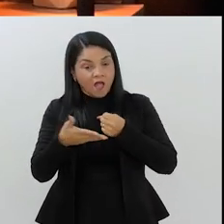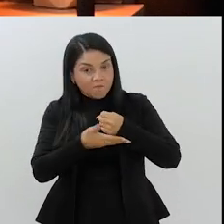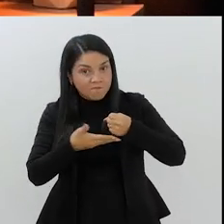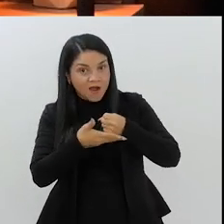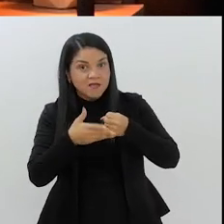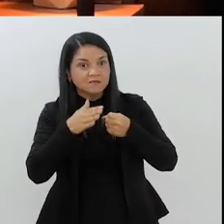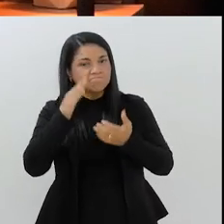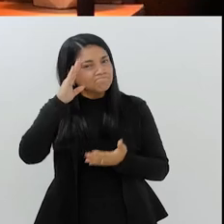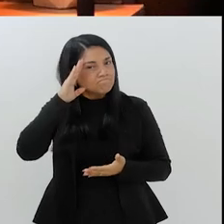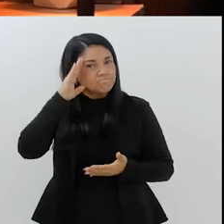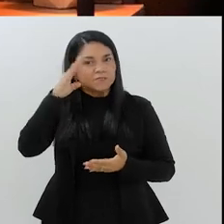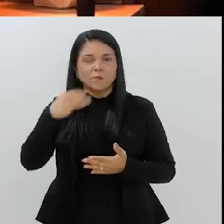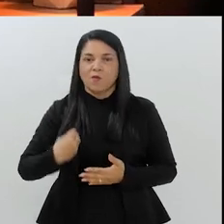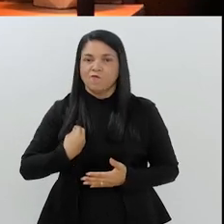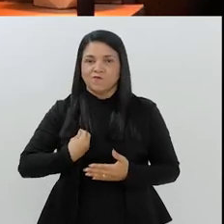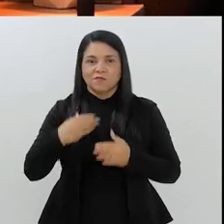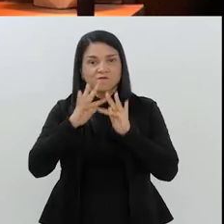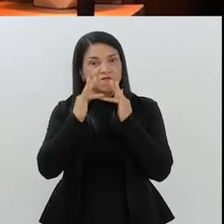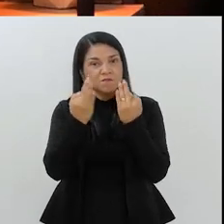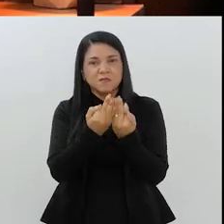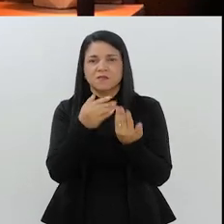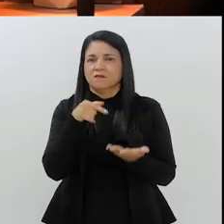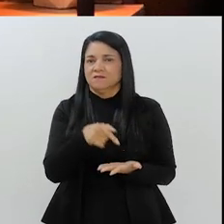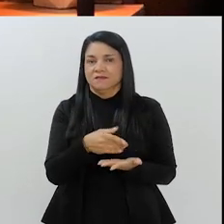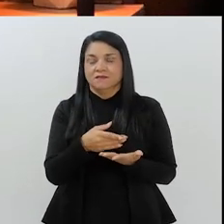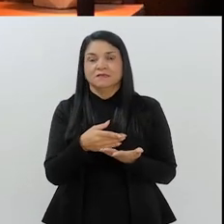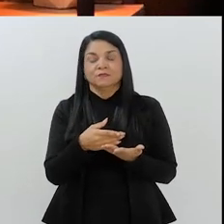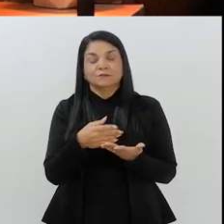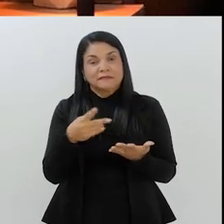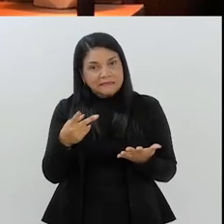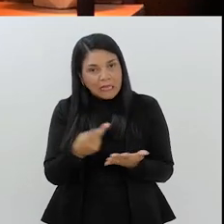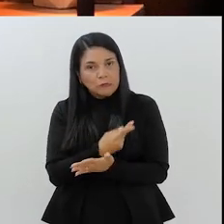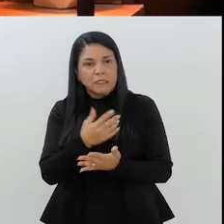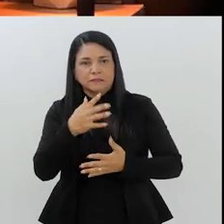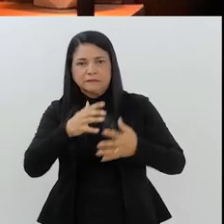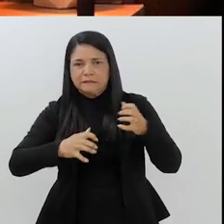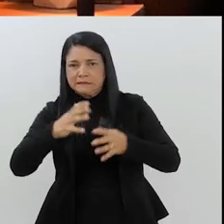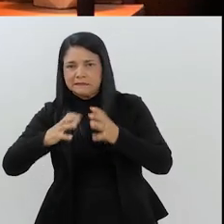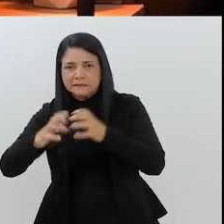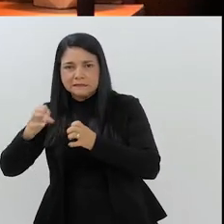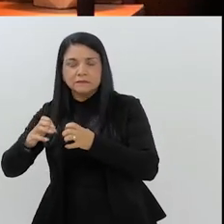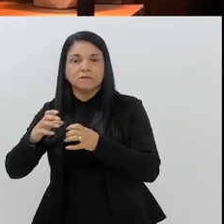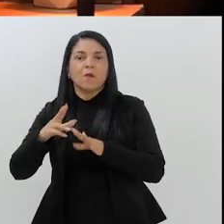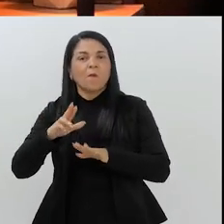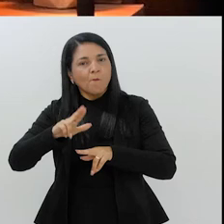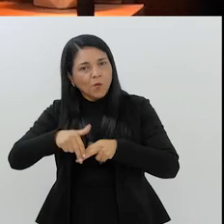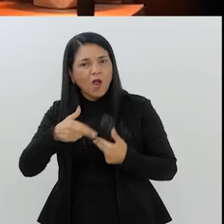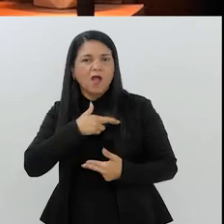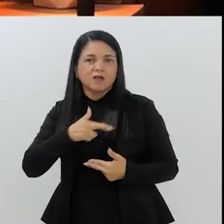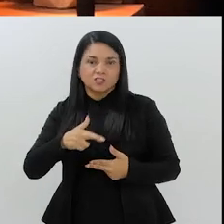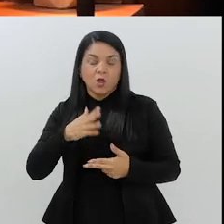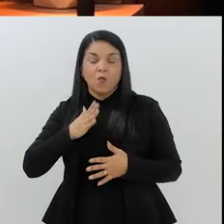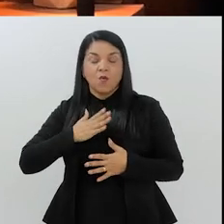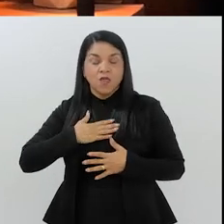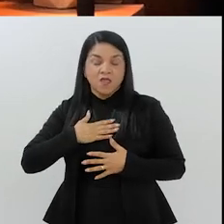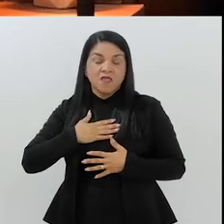família é a nossa base. Então, quando isso acontece, gente lamenta bastante. Mas eu, graças a Deus,